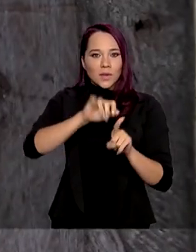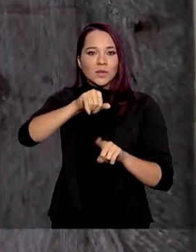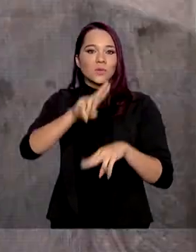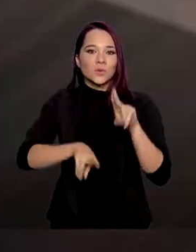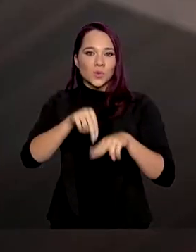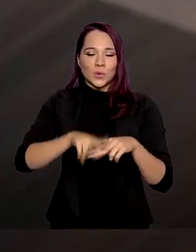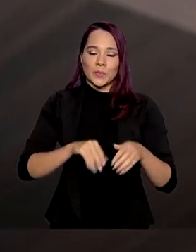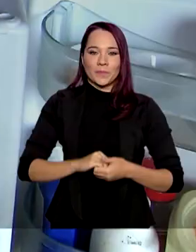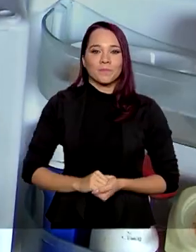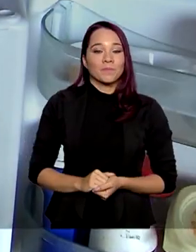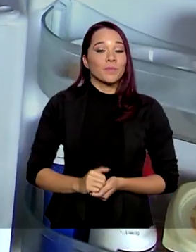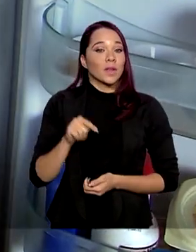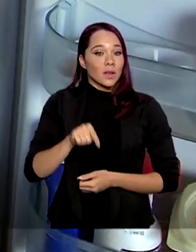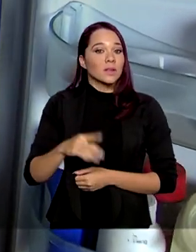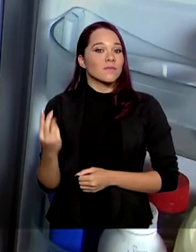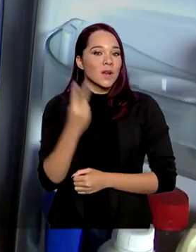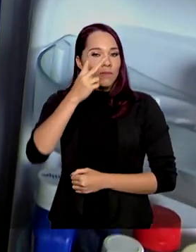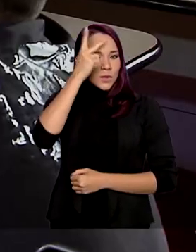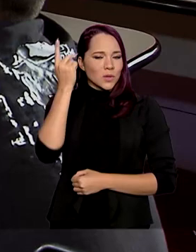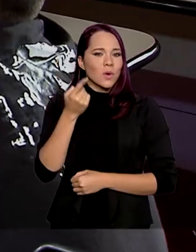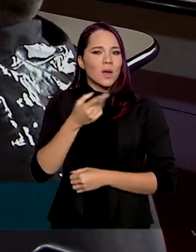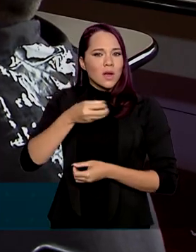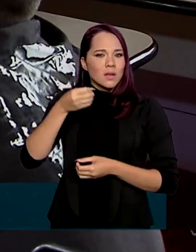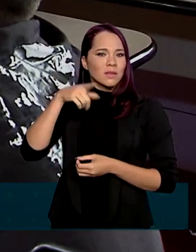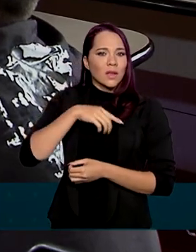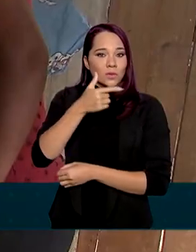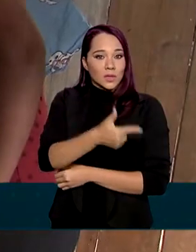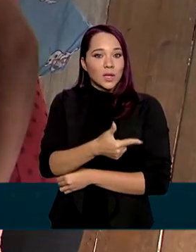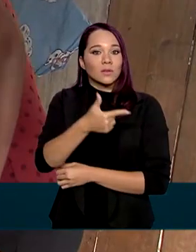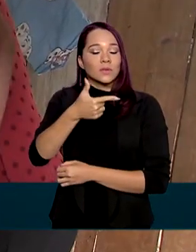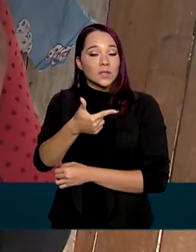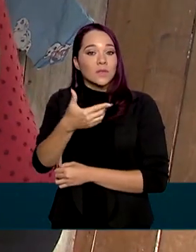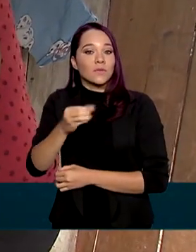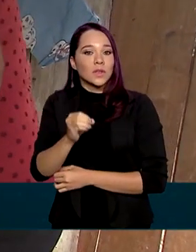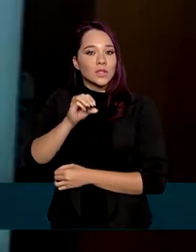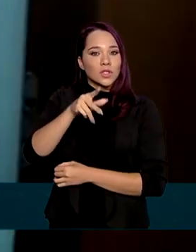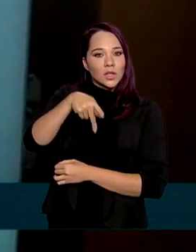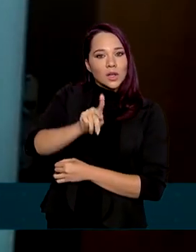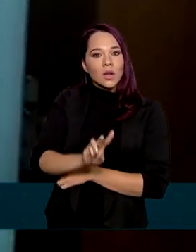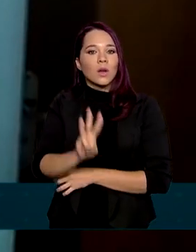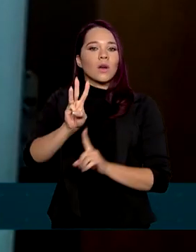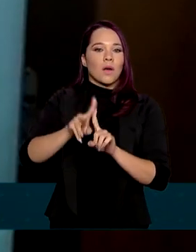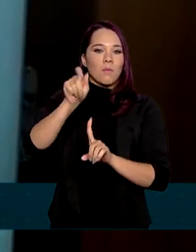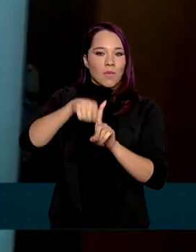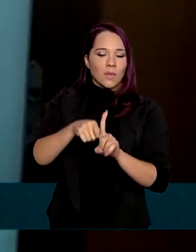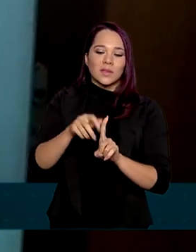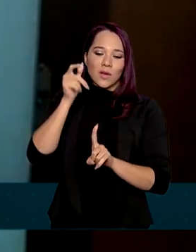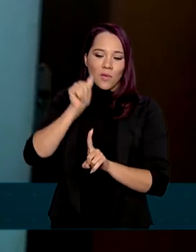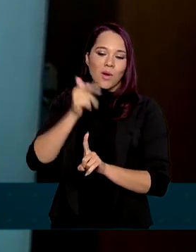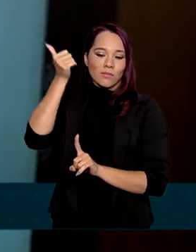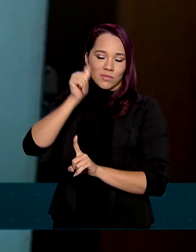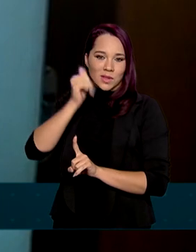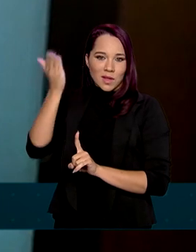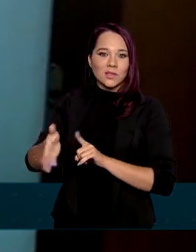A medida vale para aqueles que consomem até 220 quilowatts ao mês. É o caso da diarista da cidade